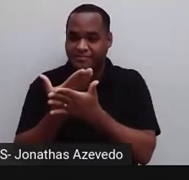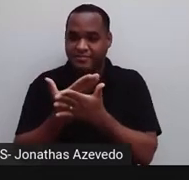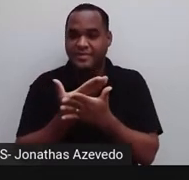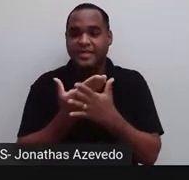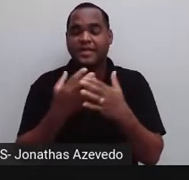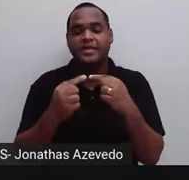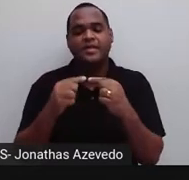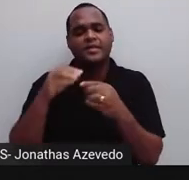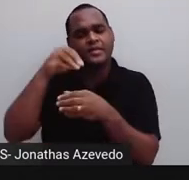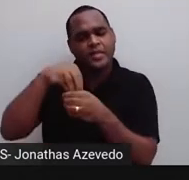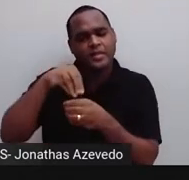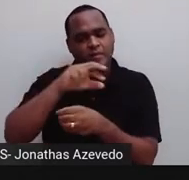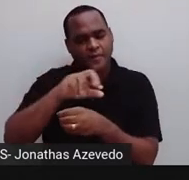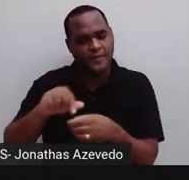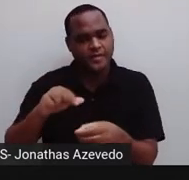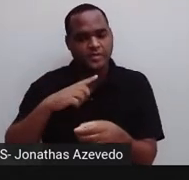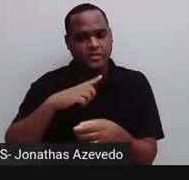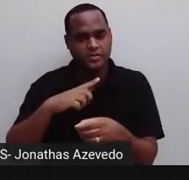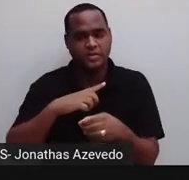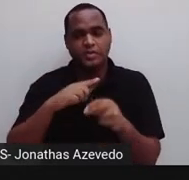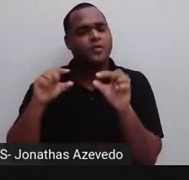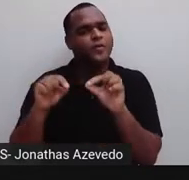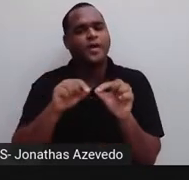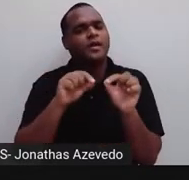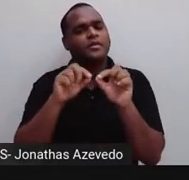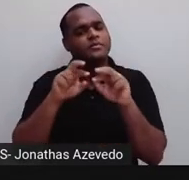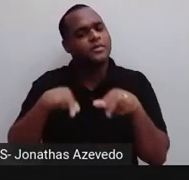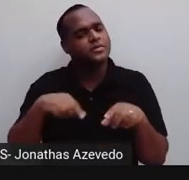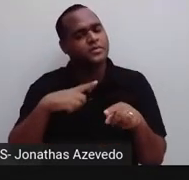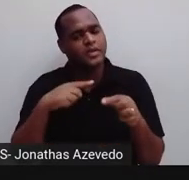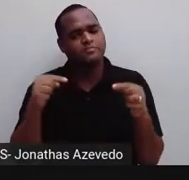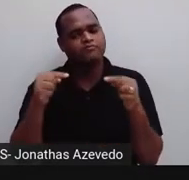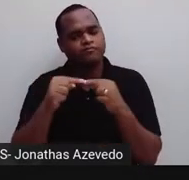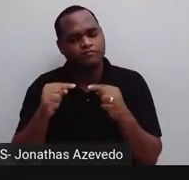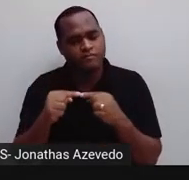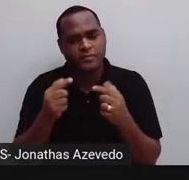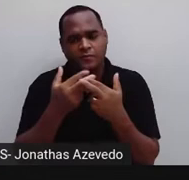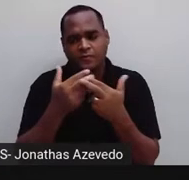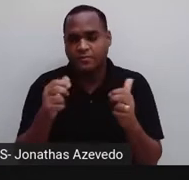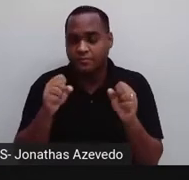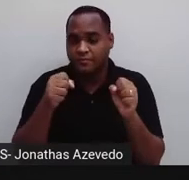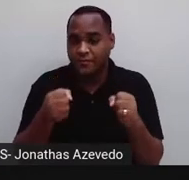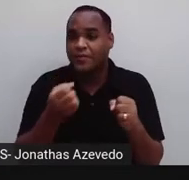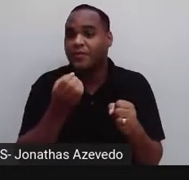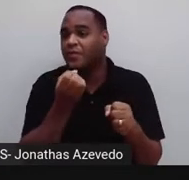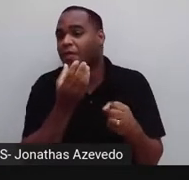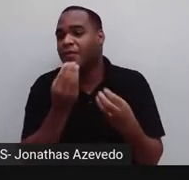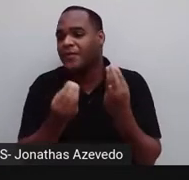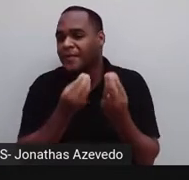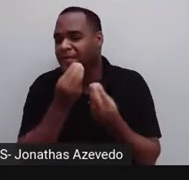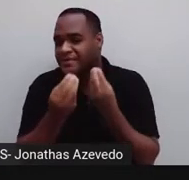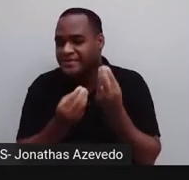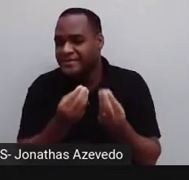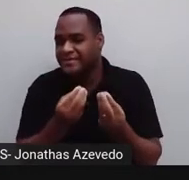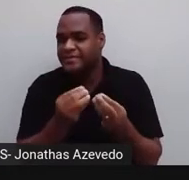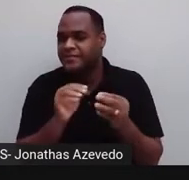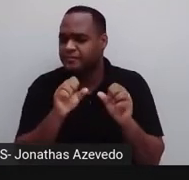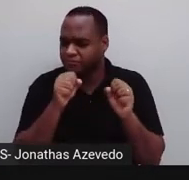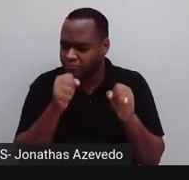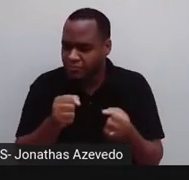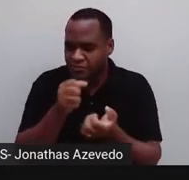aulas sempre existiram alguns momentos, né? Que a gente sempre não